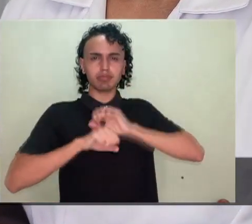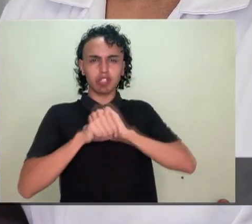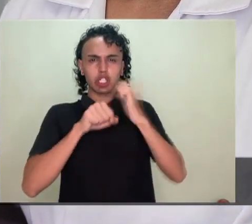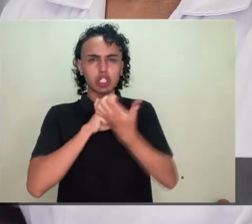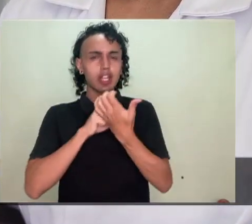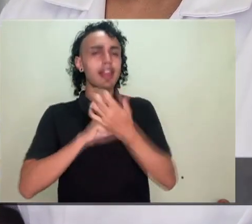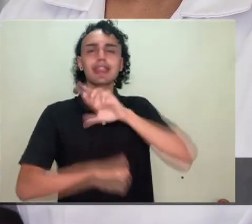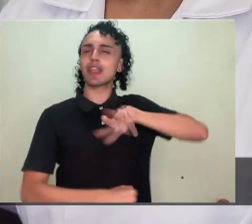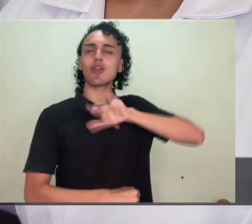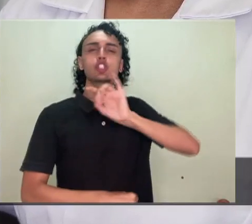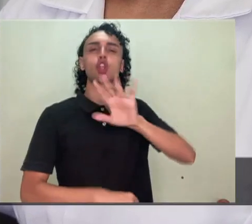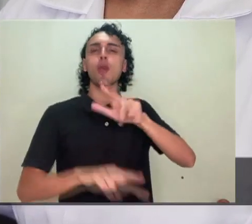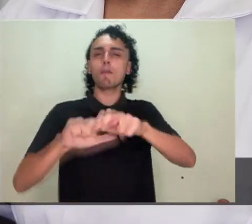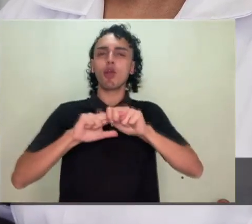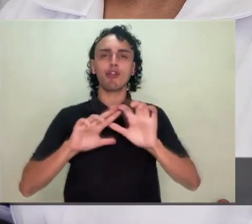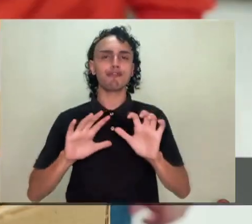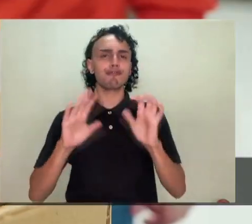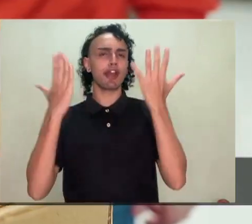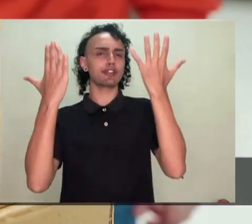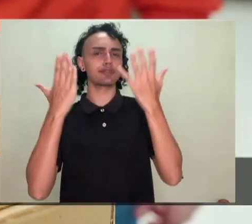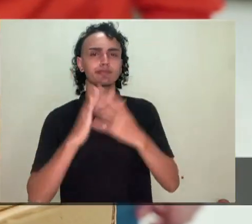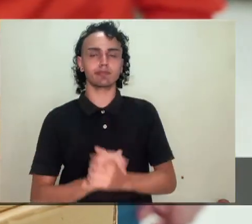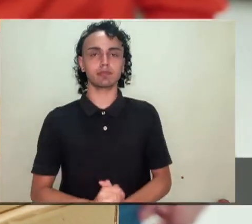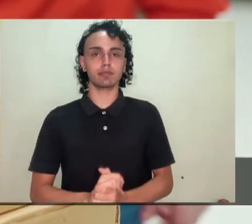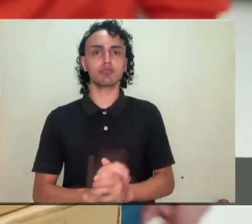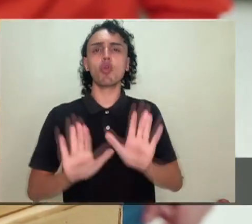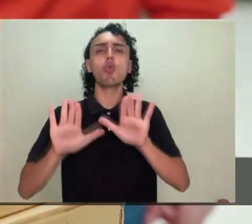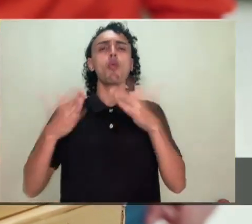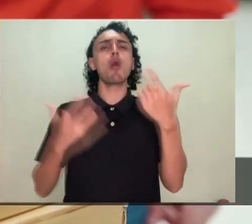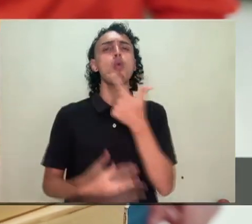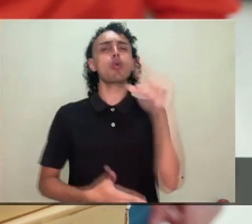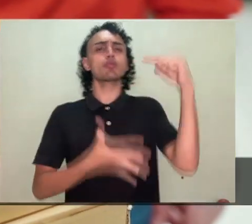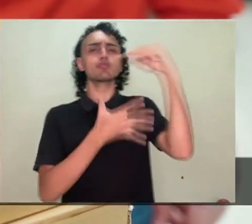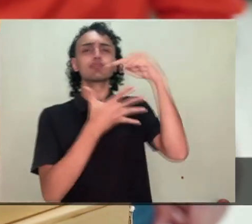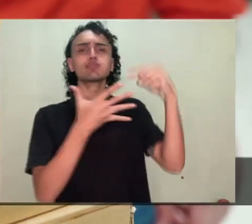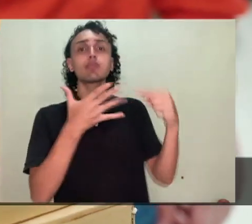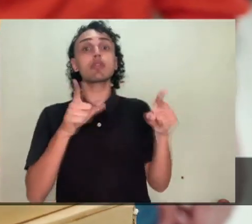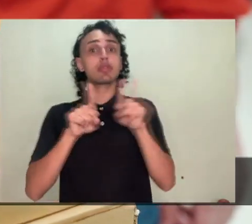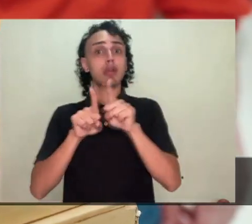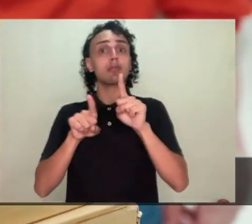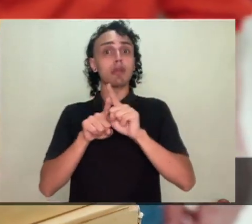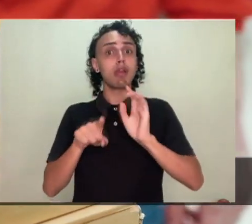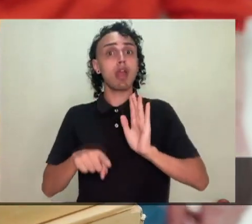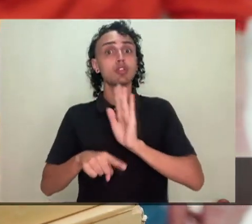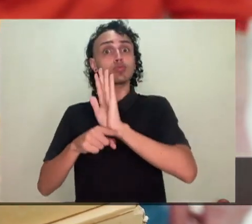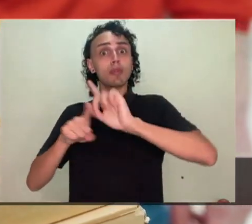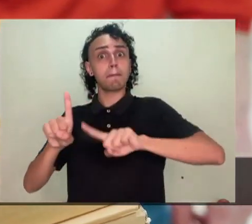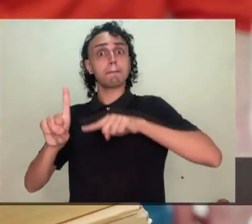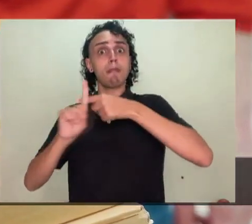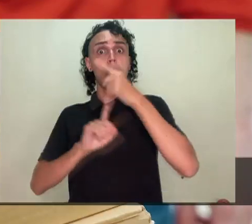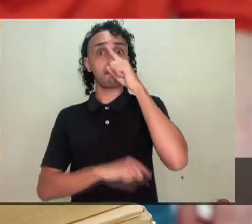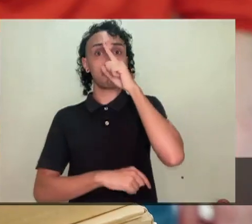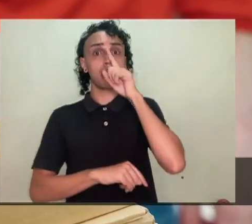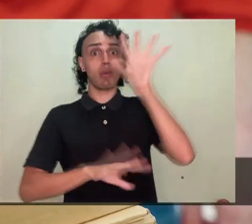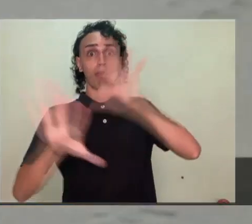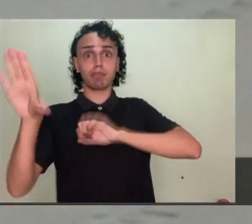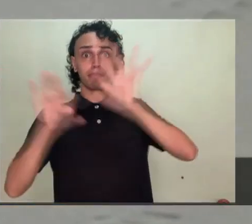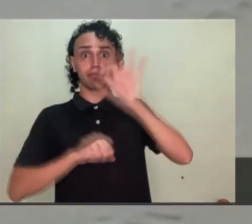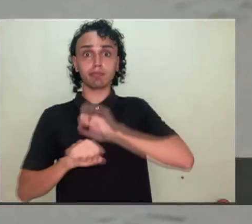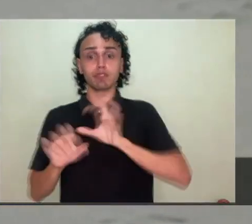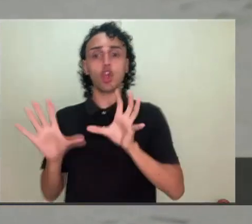função da aglomeração em festa. Que outros fatores contribuem para o aumento do risco de contaminação e transmissão do novo